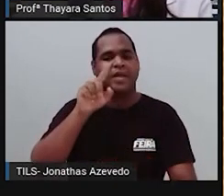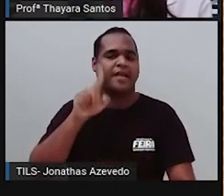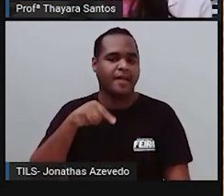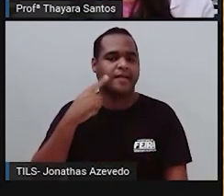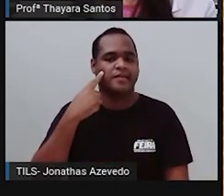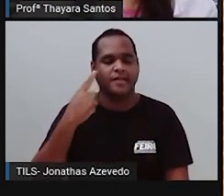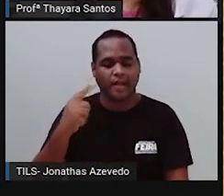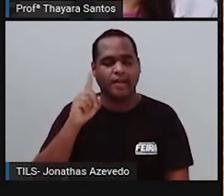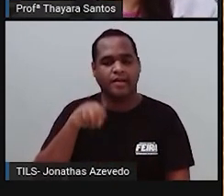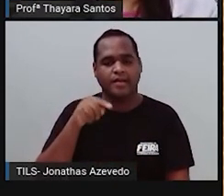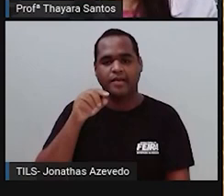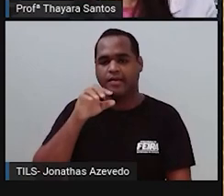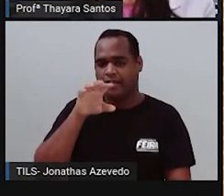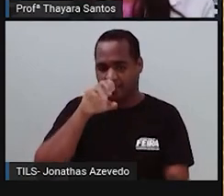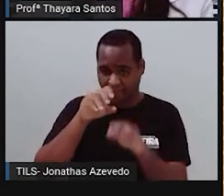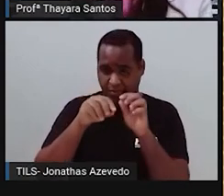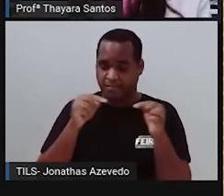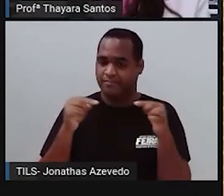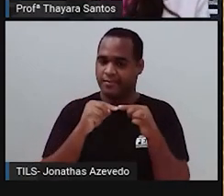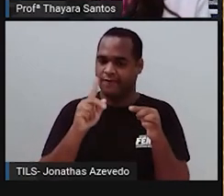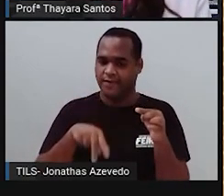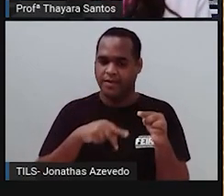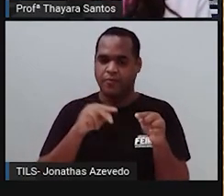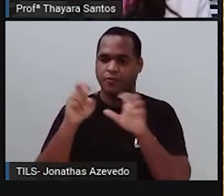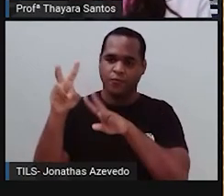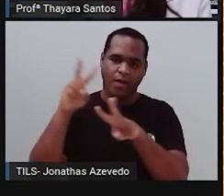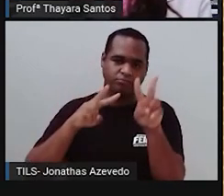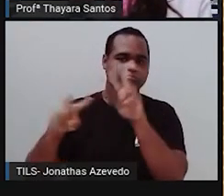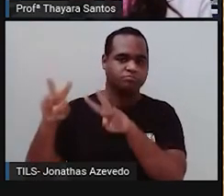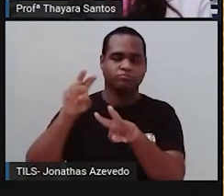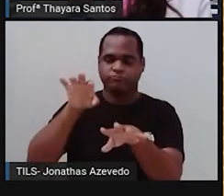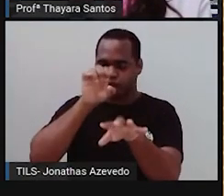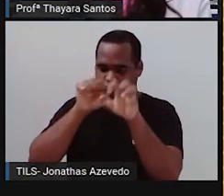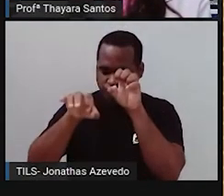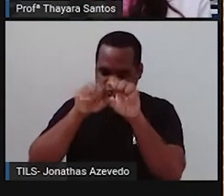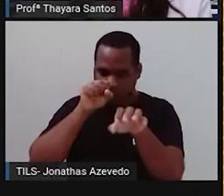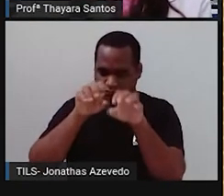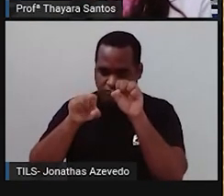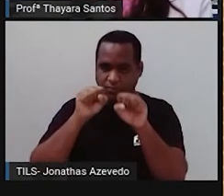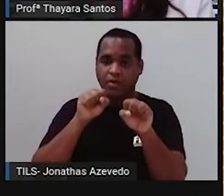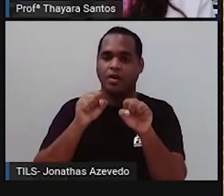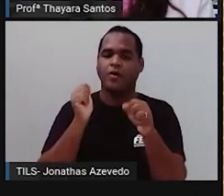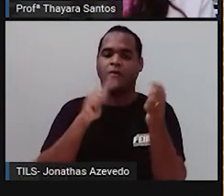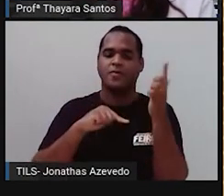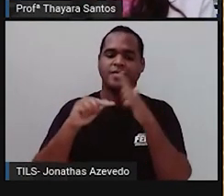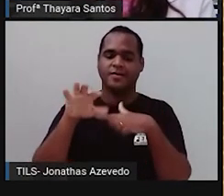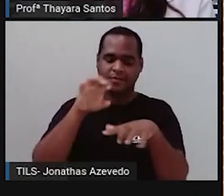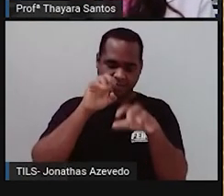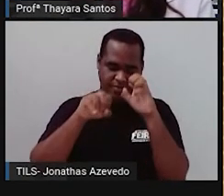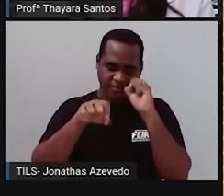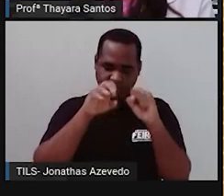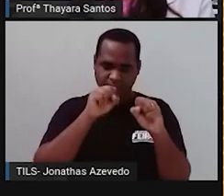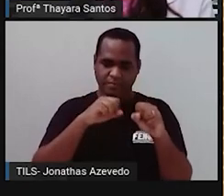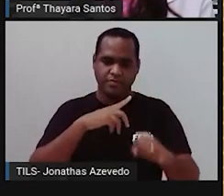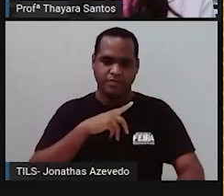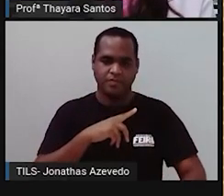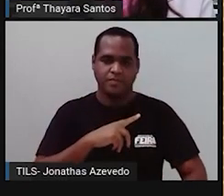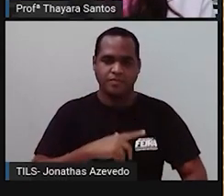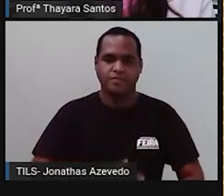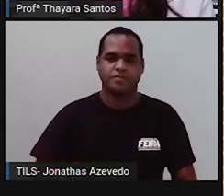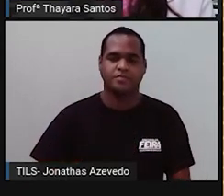captação das partículas presentes no ar e é por meio desse sentido que a gente consegue sentir o cheiro do ambiente.